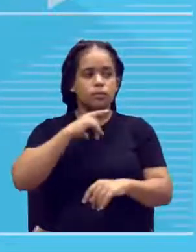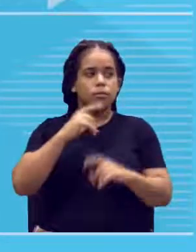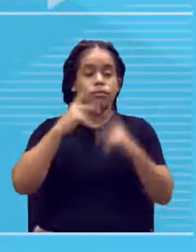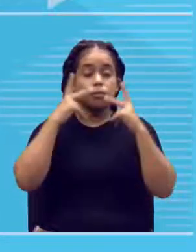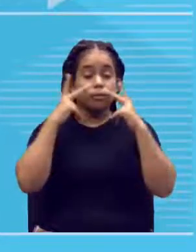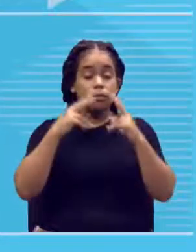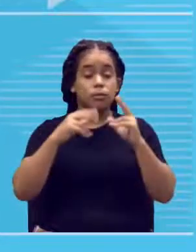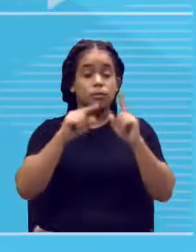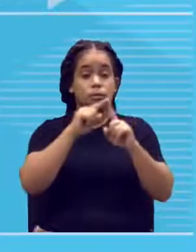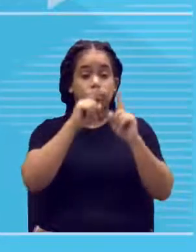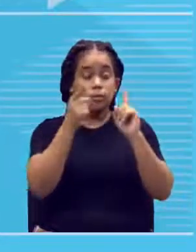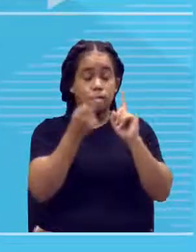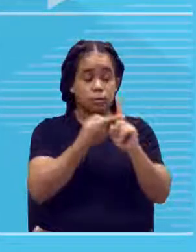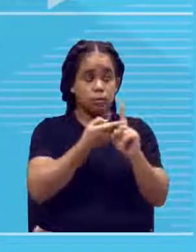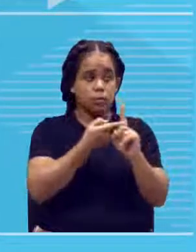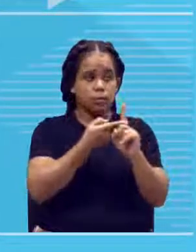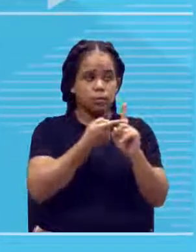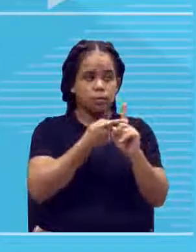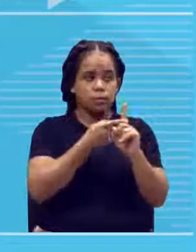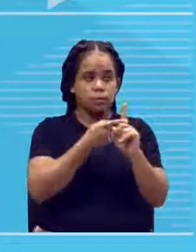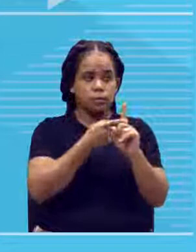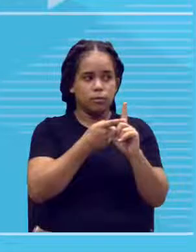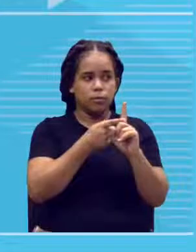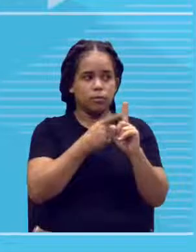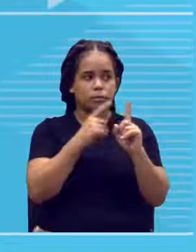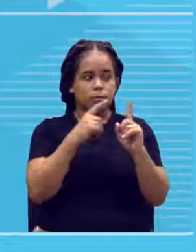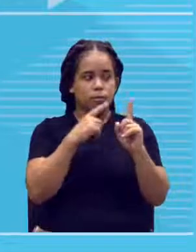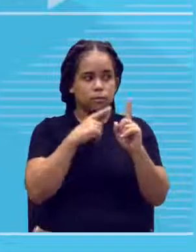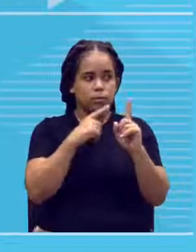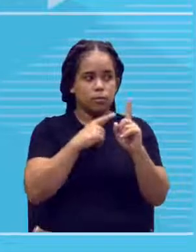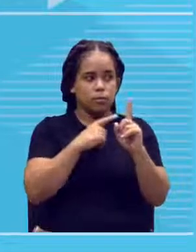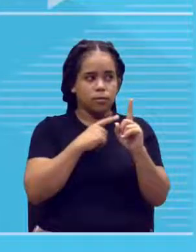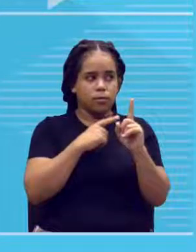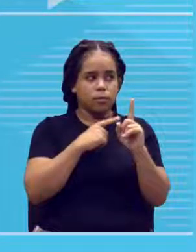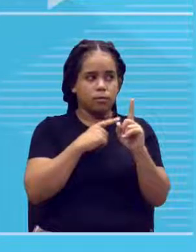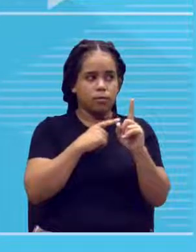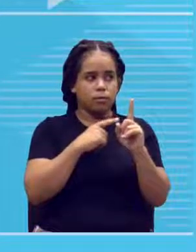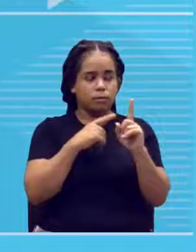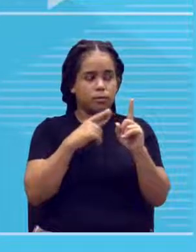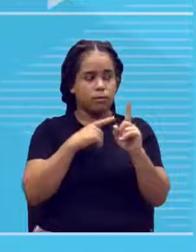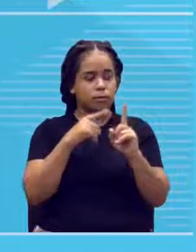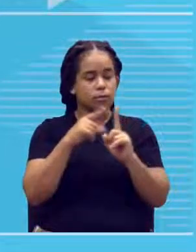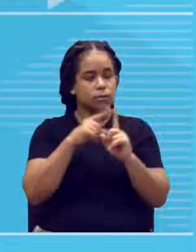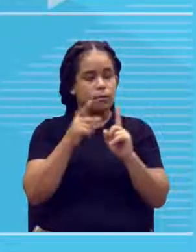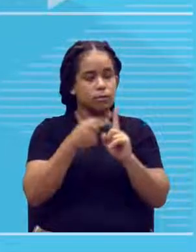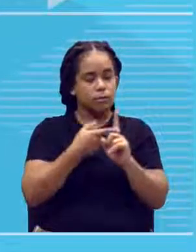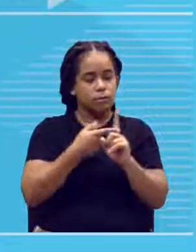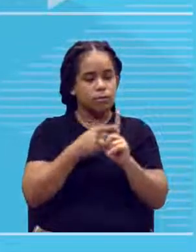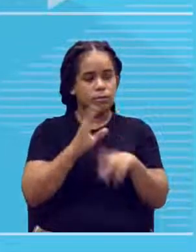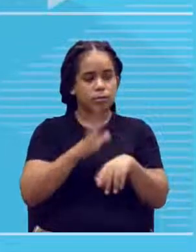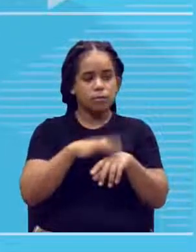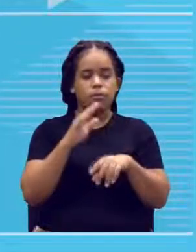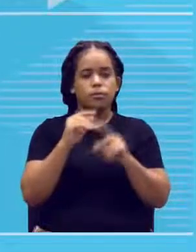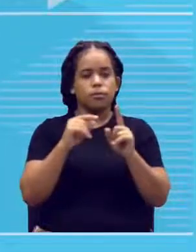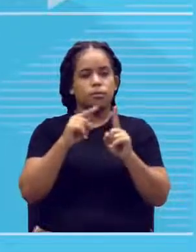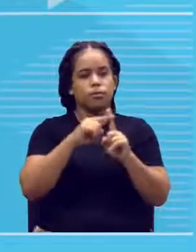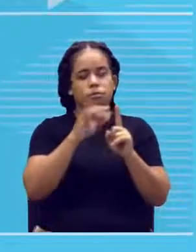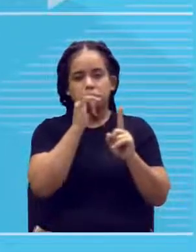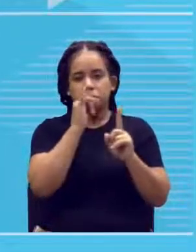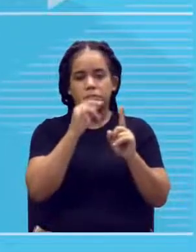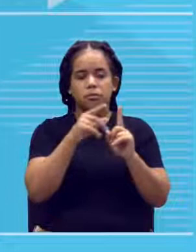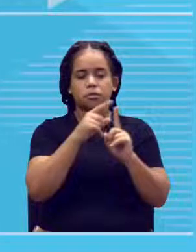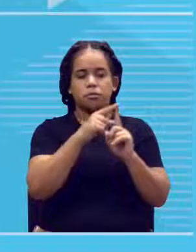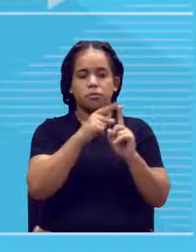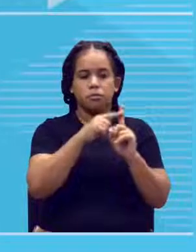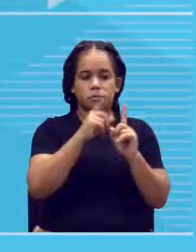gestação, tá, a gente gera mais de um filho, essa